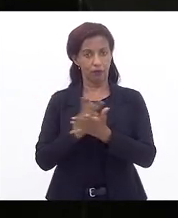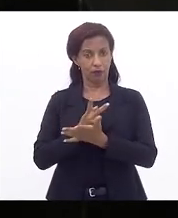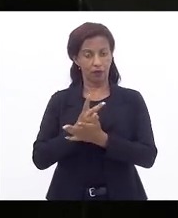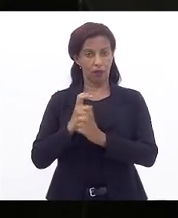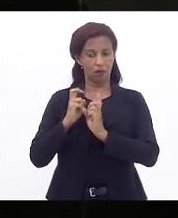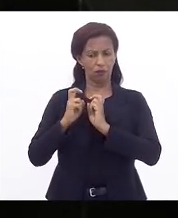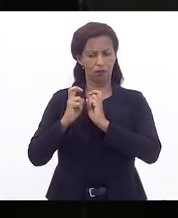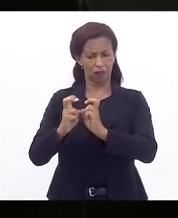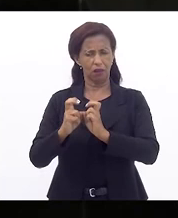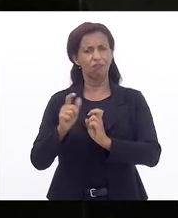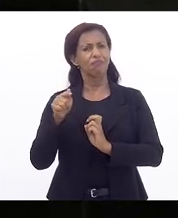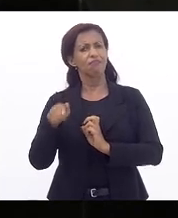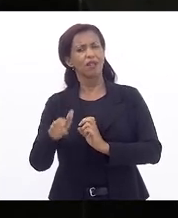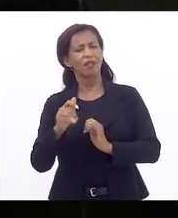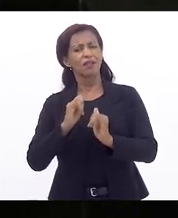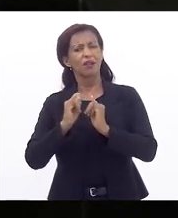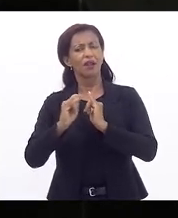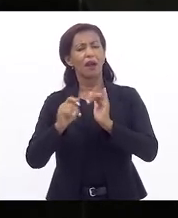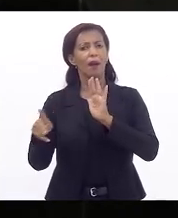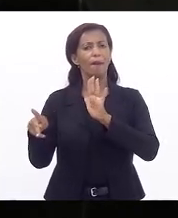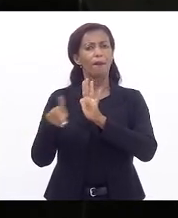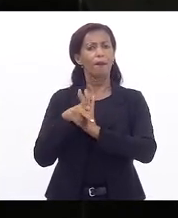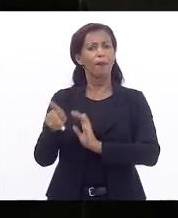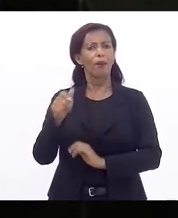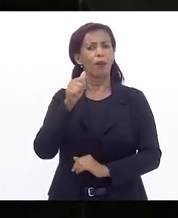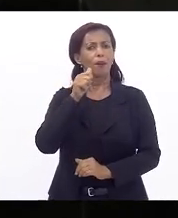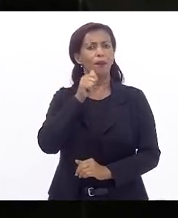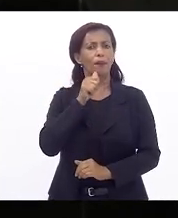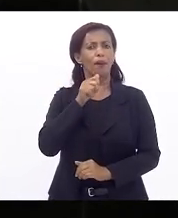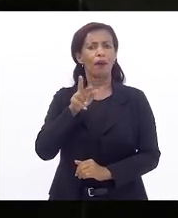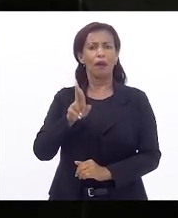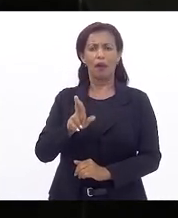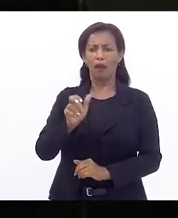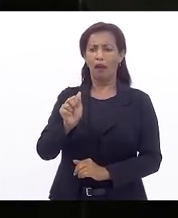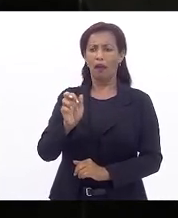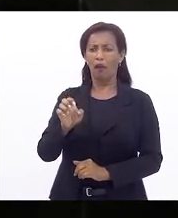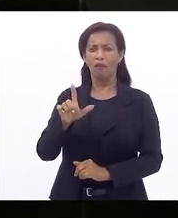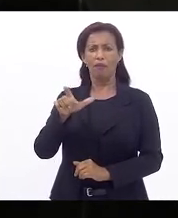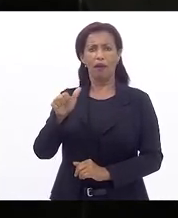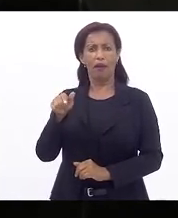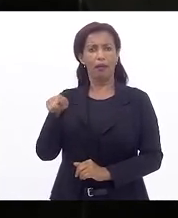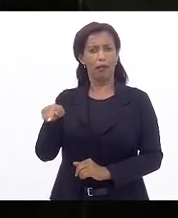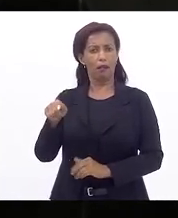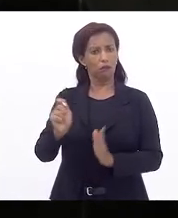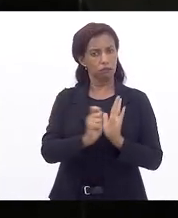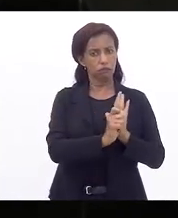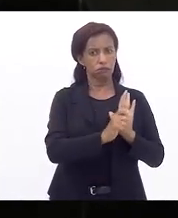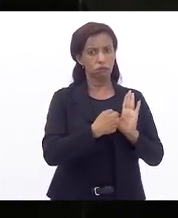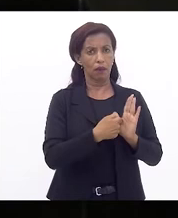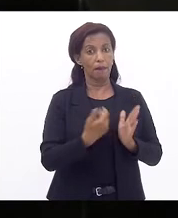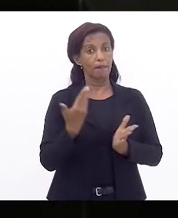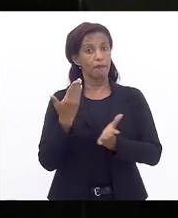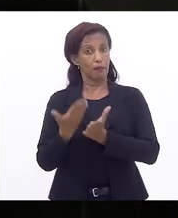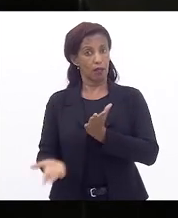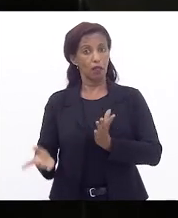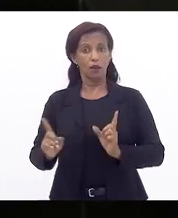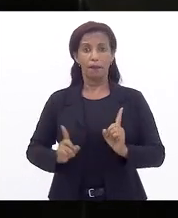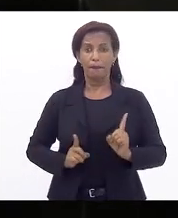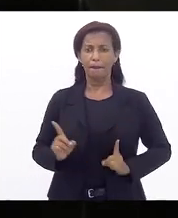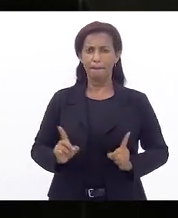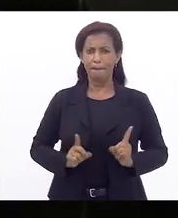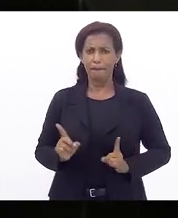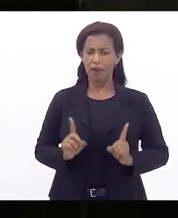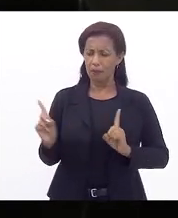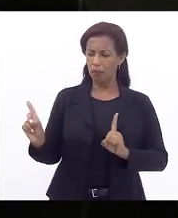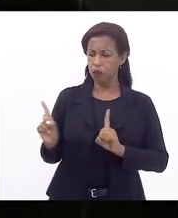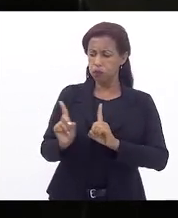Este é um dado e a própria Rafaela Albergaria perdeu uma prima próxima,